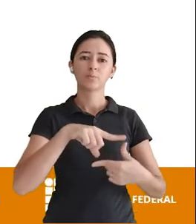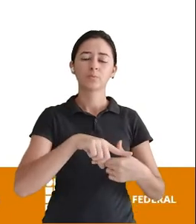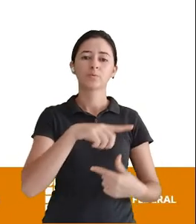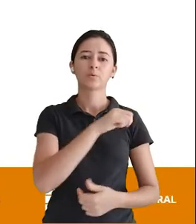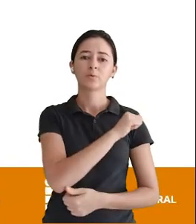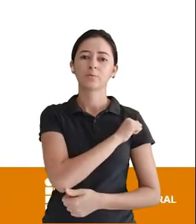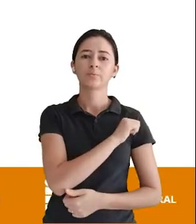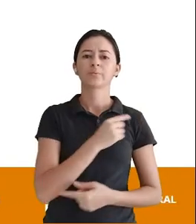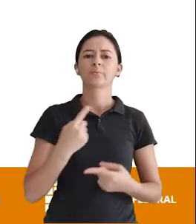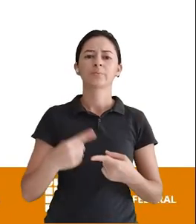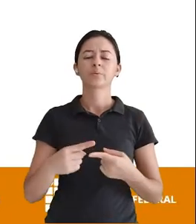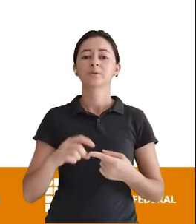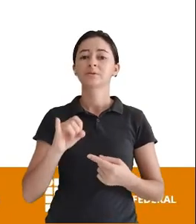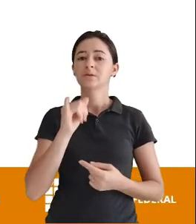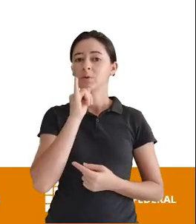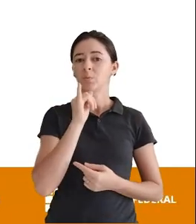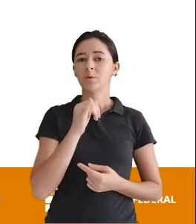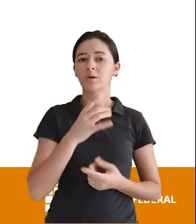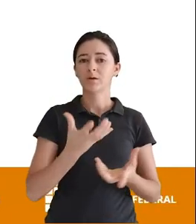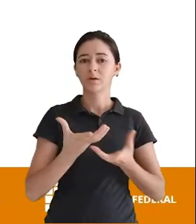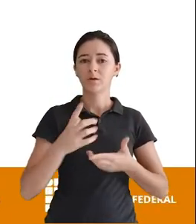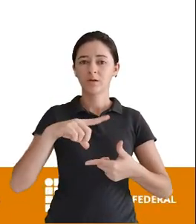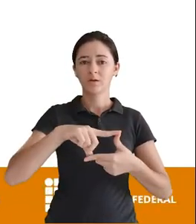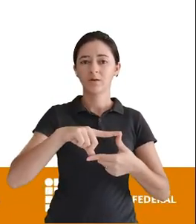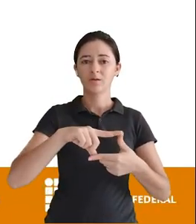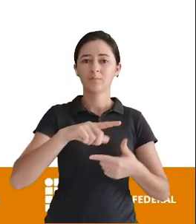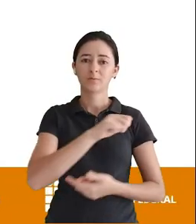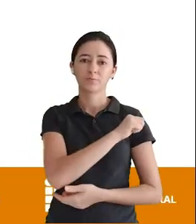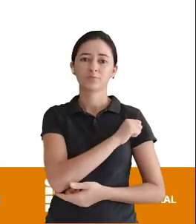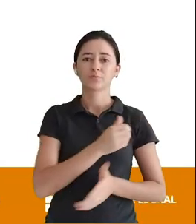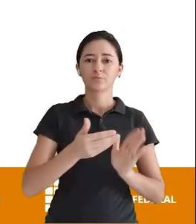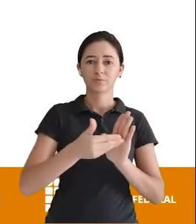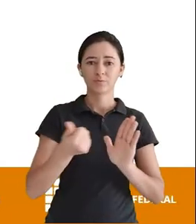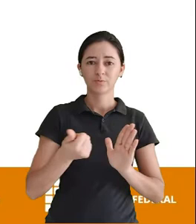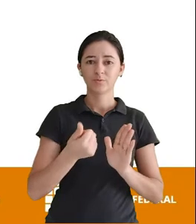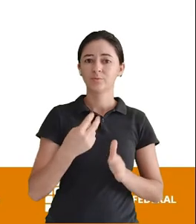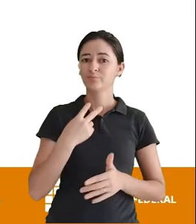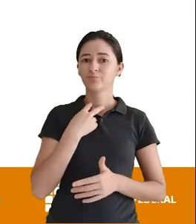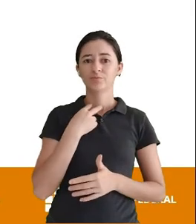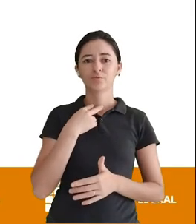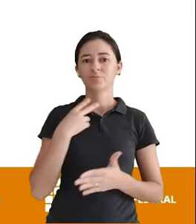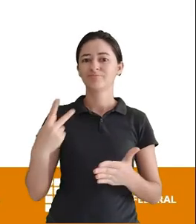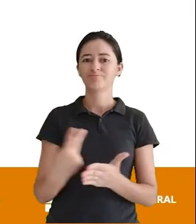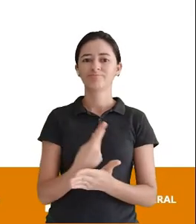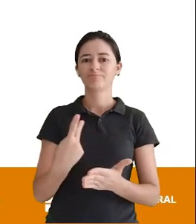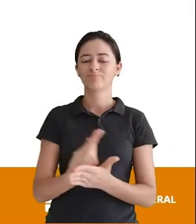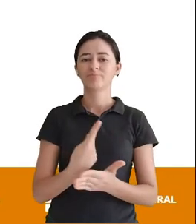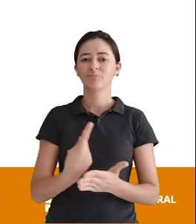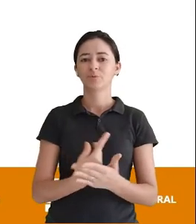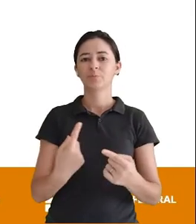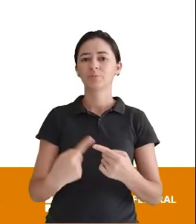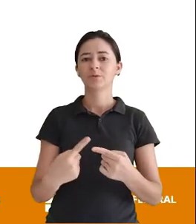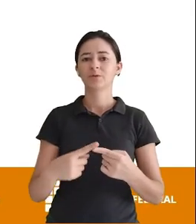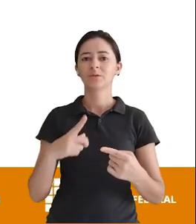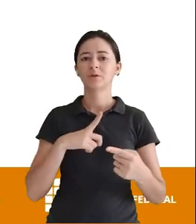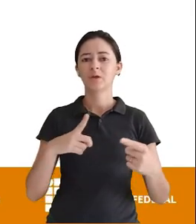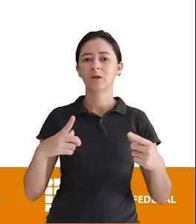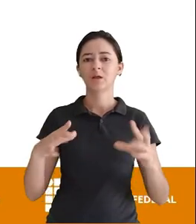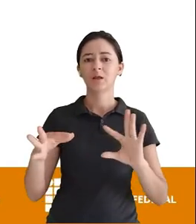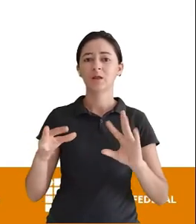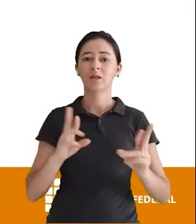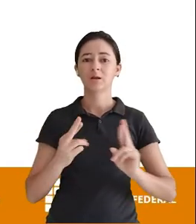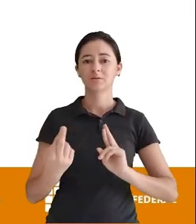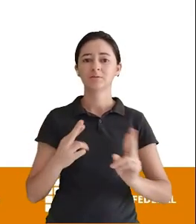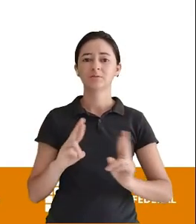Ia dar erro Por quê? Porque aluno A chave primária De aluno Está referenciada Com uma chave estrangeira Lá dentro De